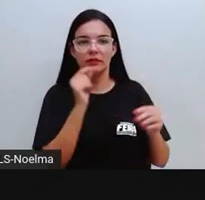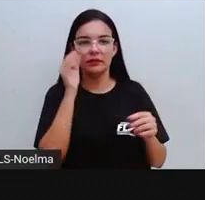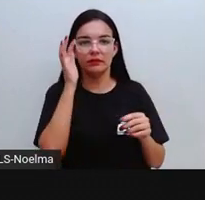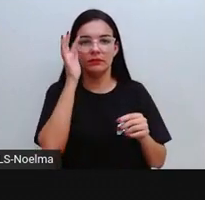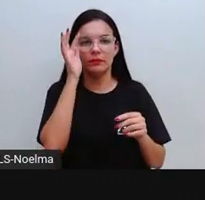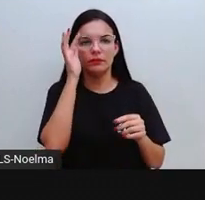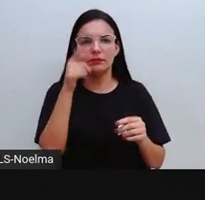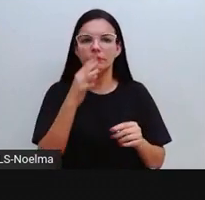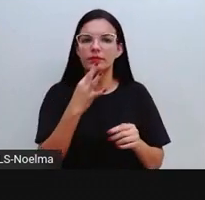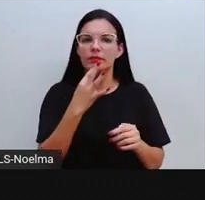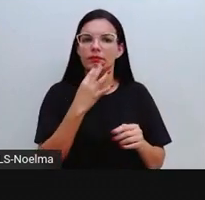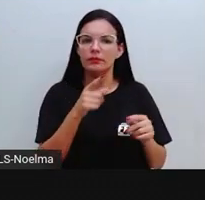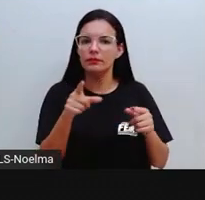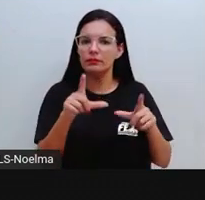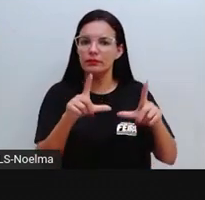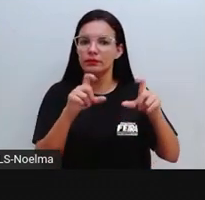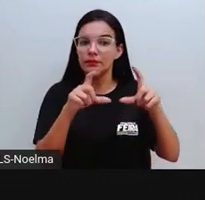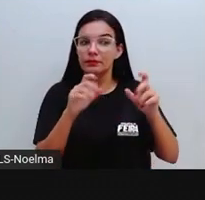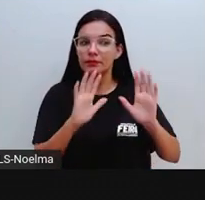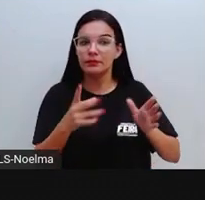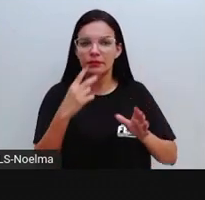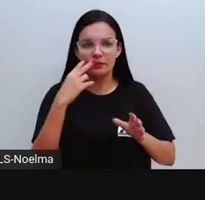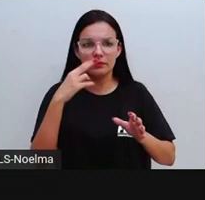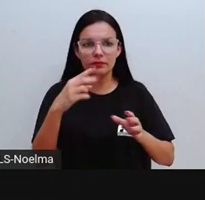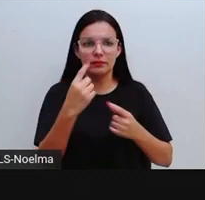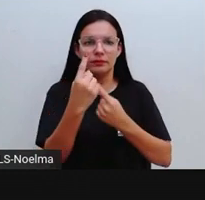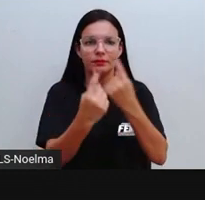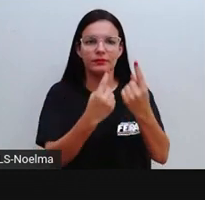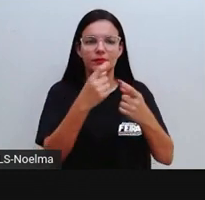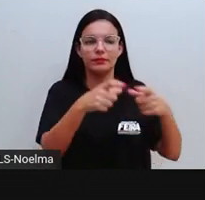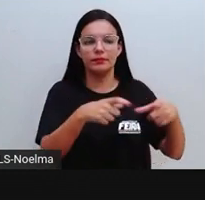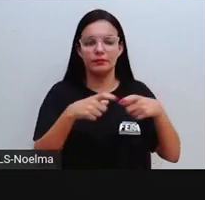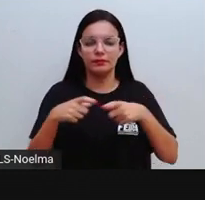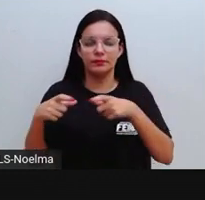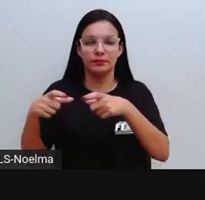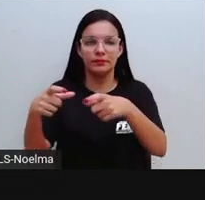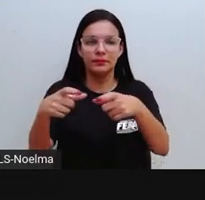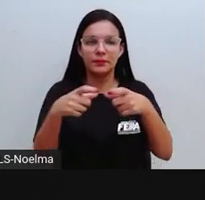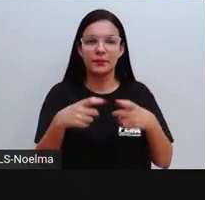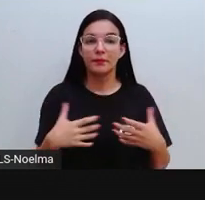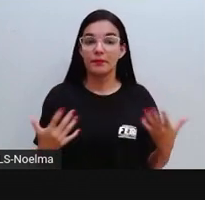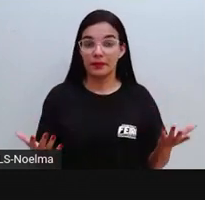viram essas imagens em algum lugar? Conhecem aí essas atividades?